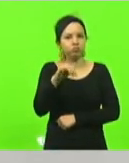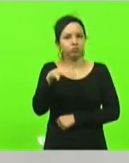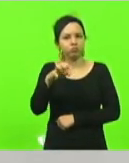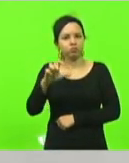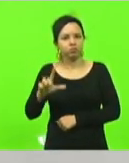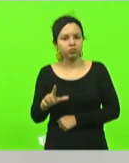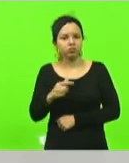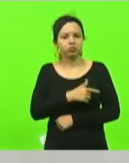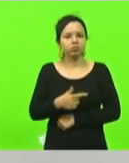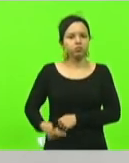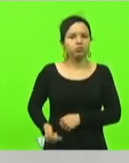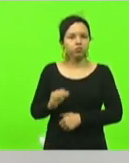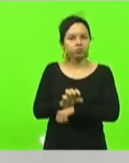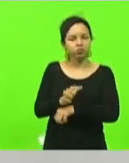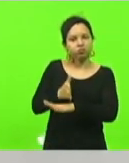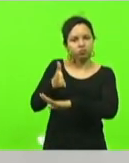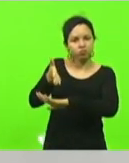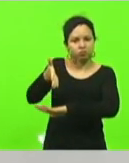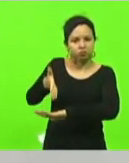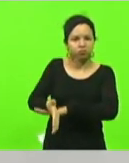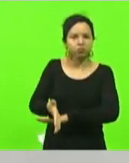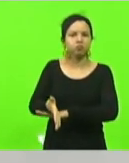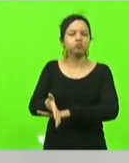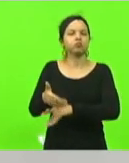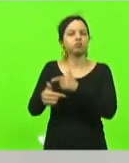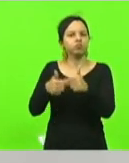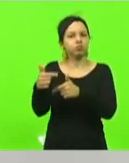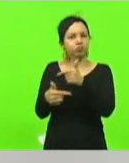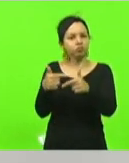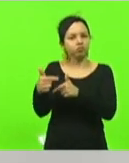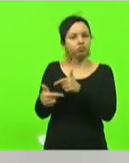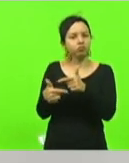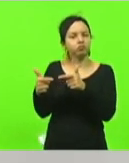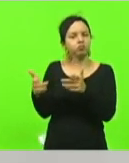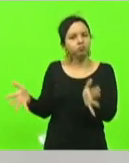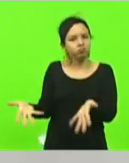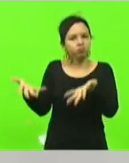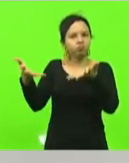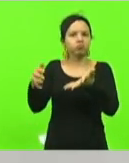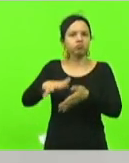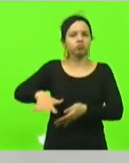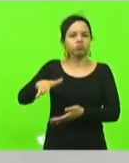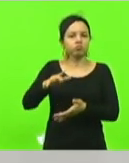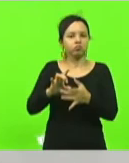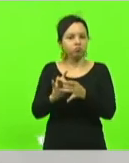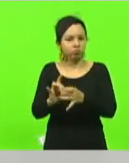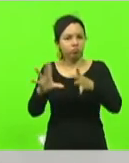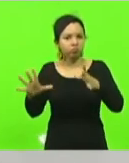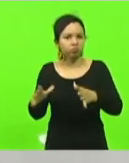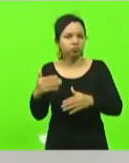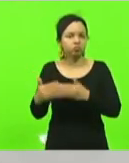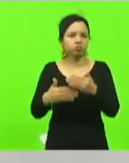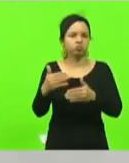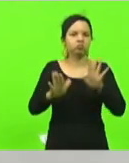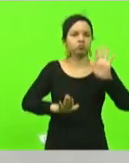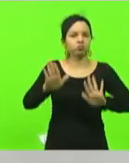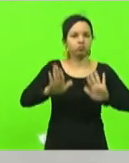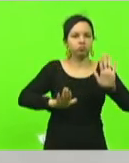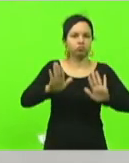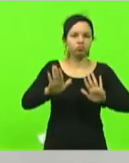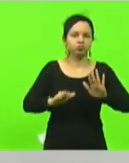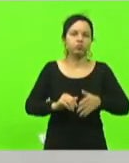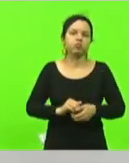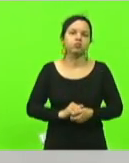lá vai e faz um gesto grandioso para aquela região e autoriza lá o processo licitatório para